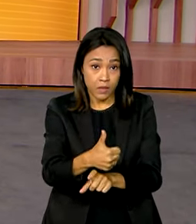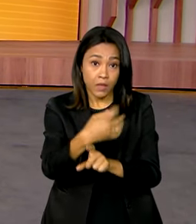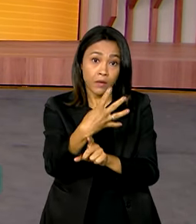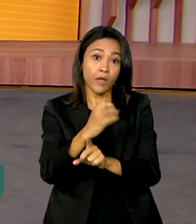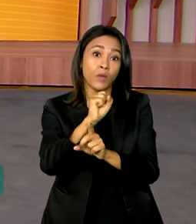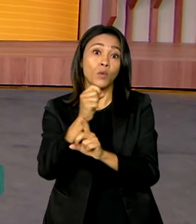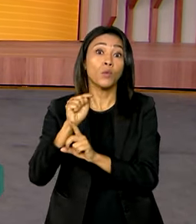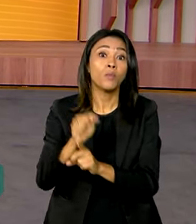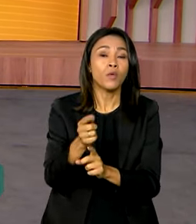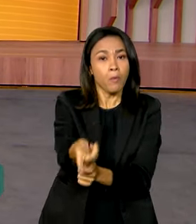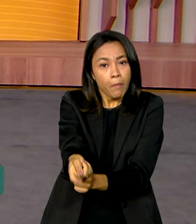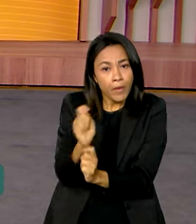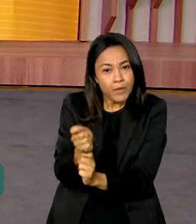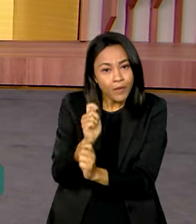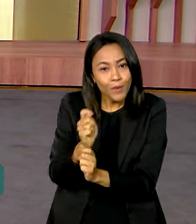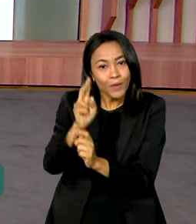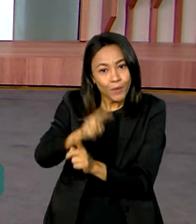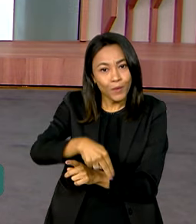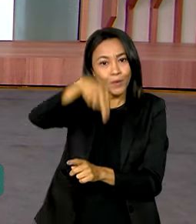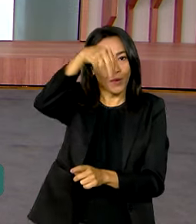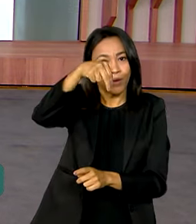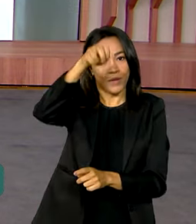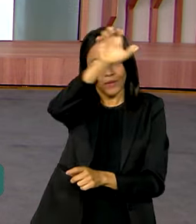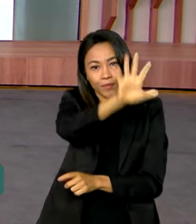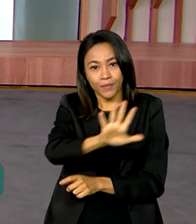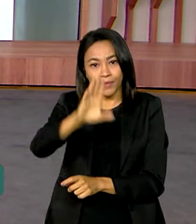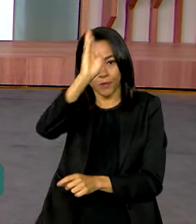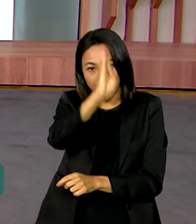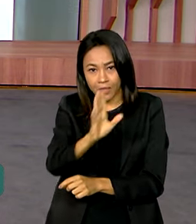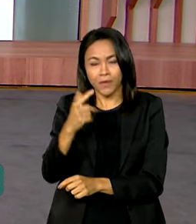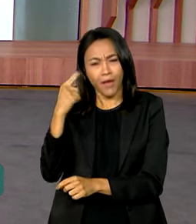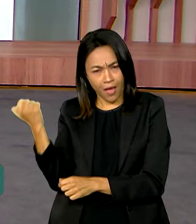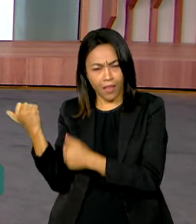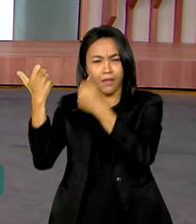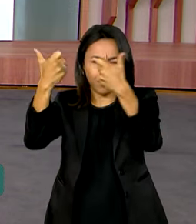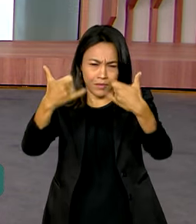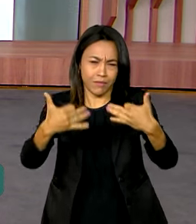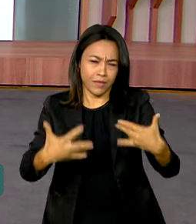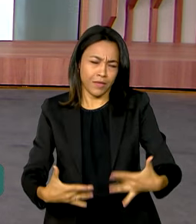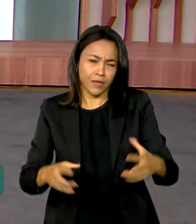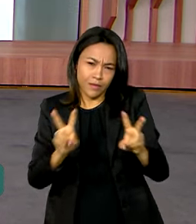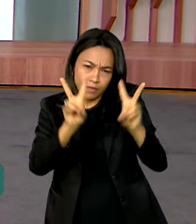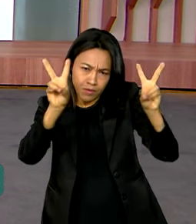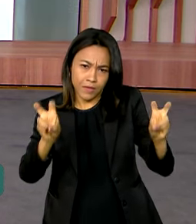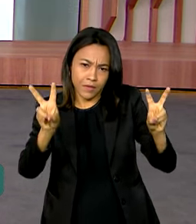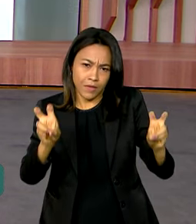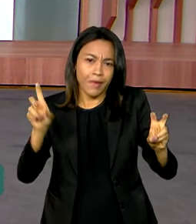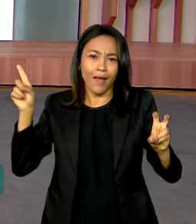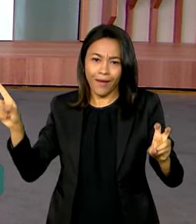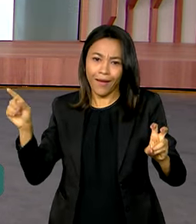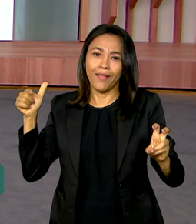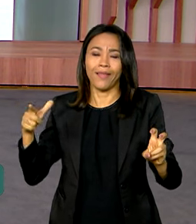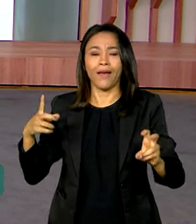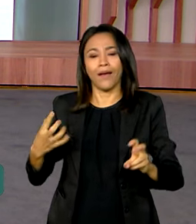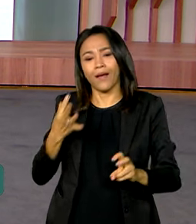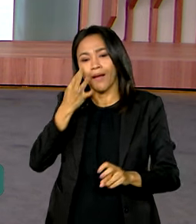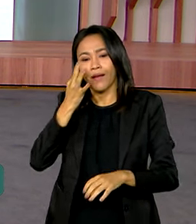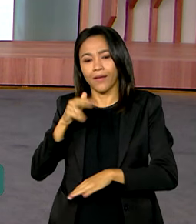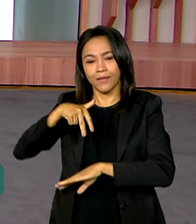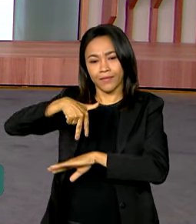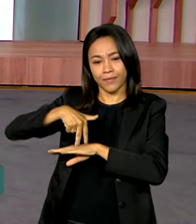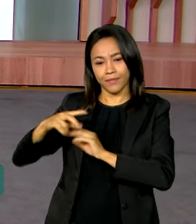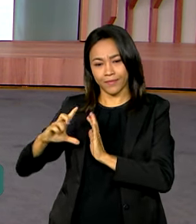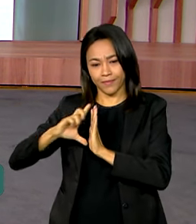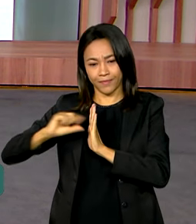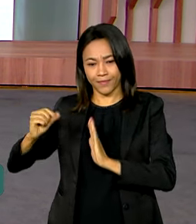norte. Vamos conversar ao vivo com a repórter Jéssica Gonçalves que traz os detalhes para a gente sobre esse assunto. Ela que está direto do Palácio do Planalto.